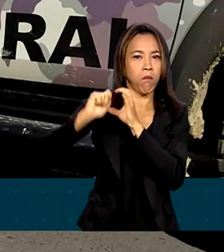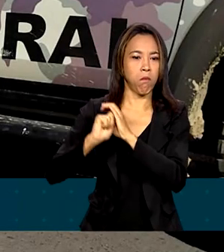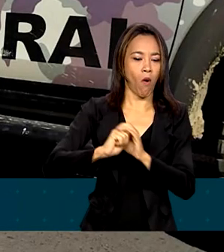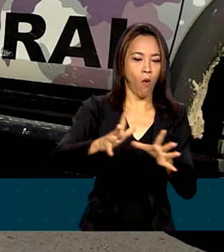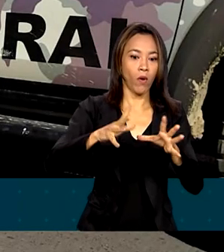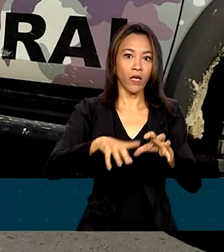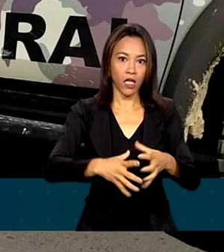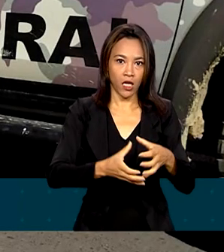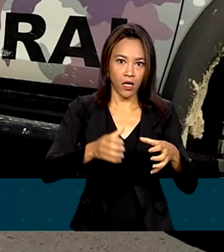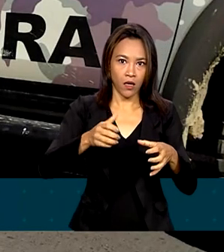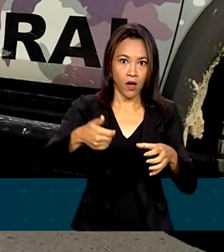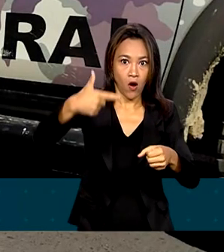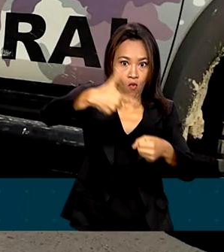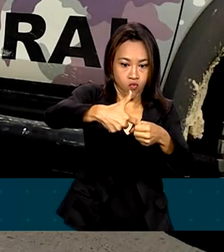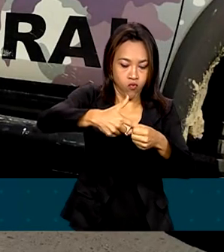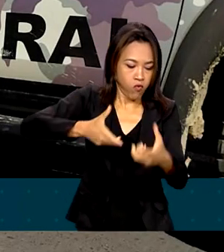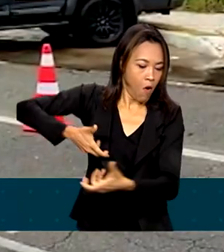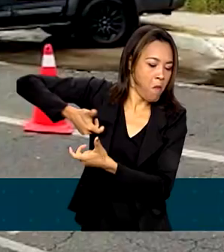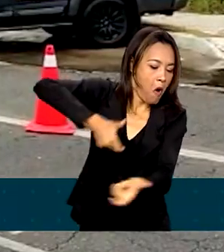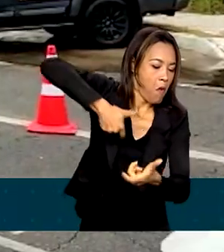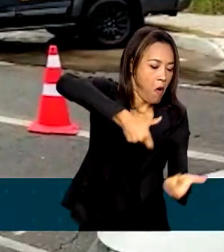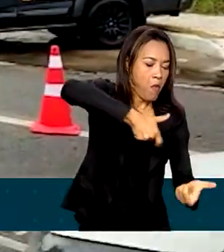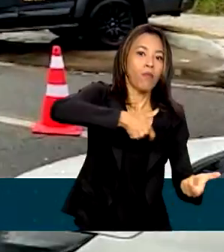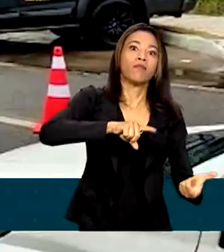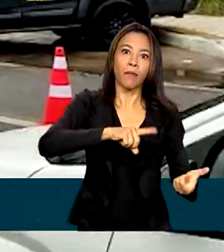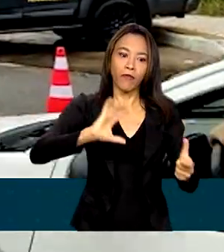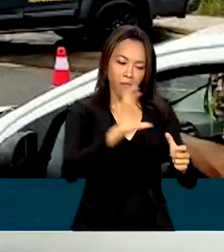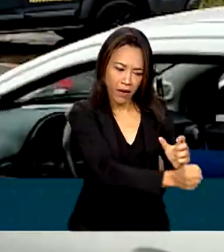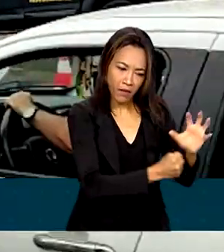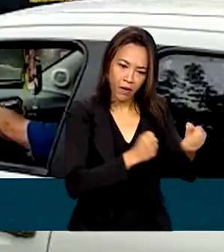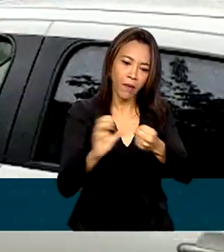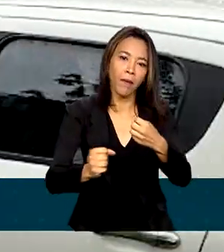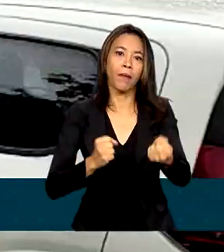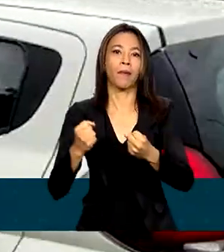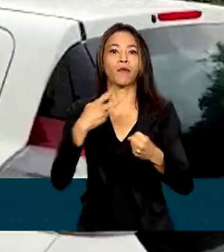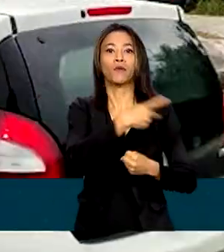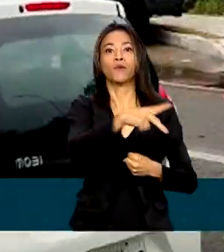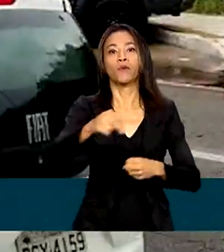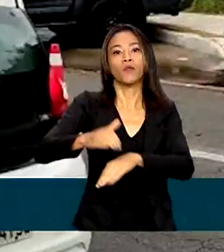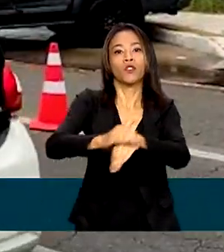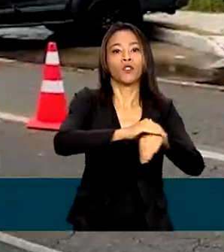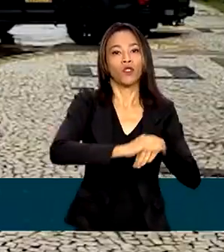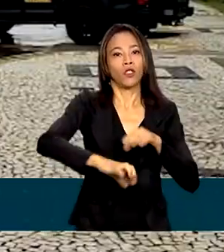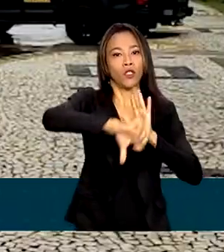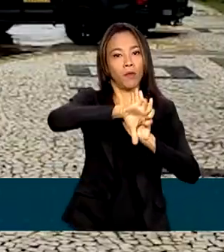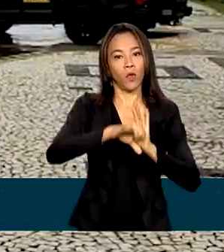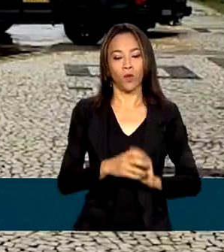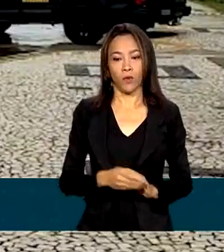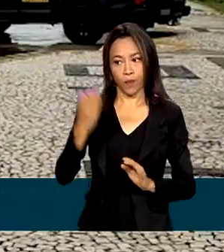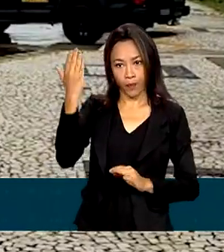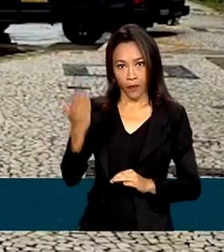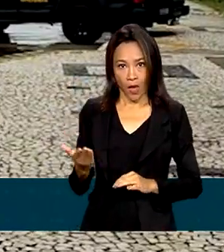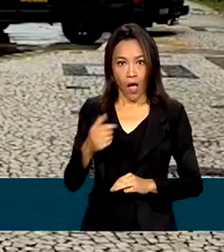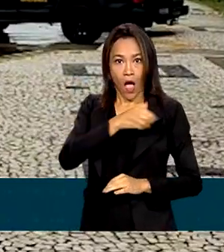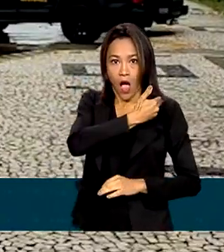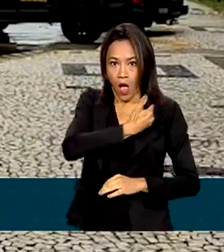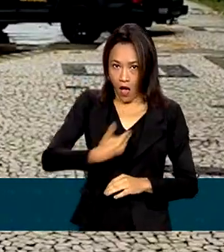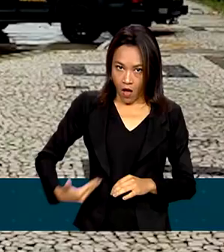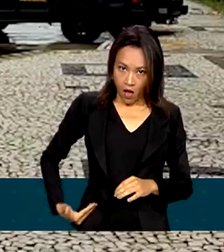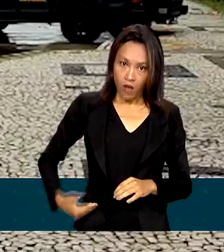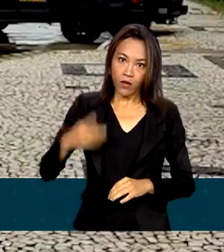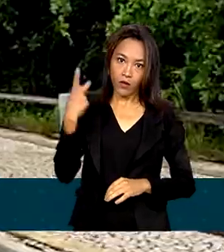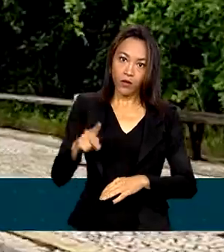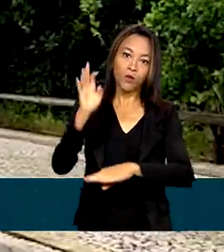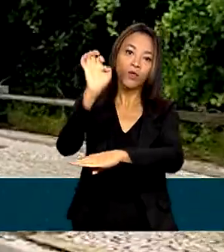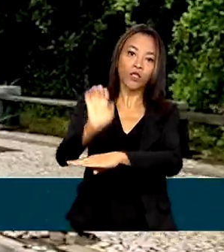galões de combustíveis utilizados nos mais de 250 atos criminosos. A governadora Fátima Bezerra informou que os